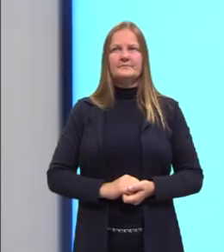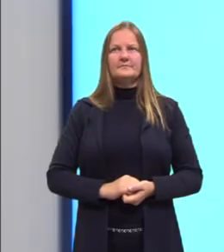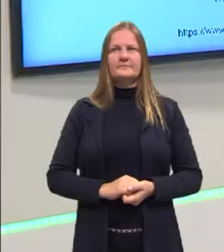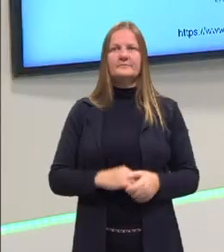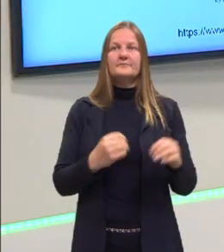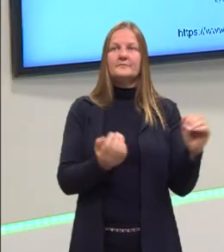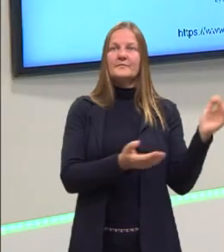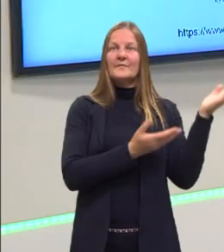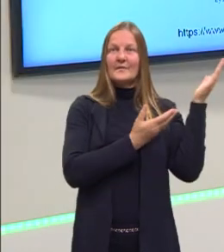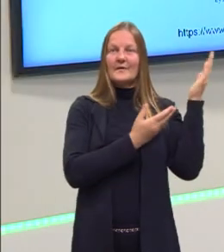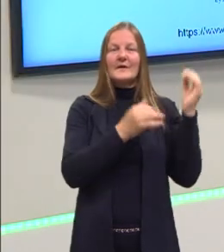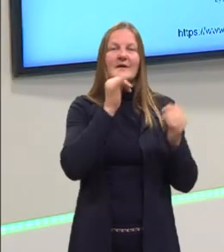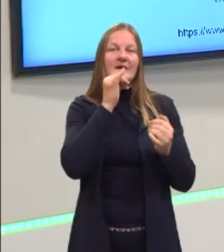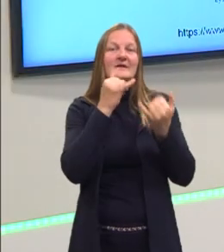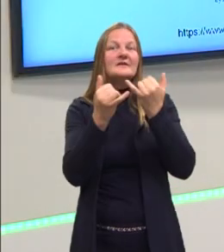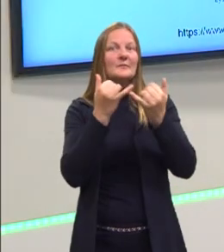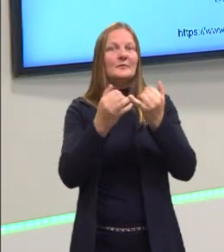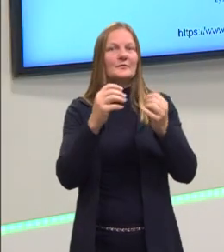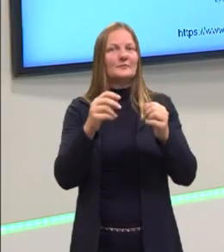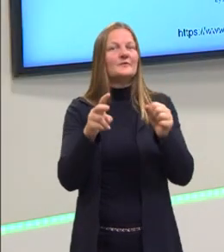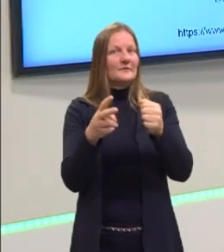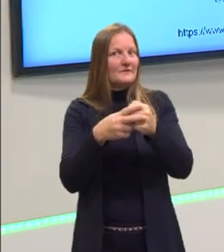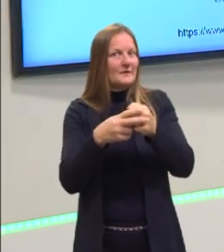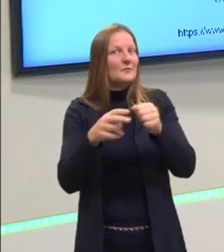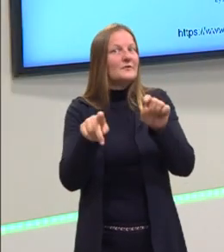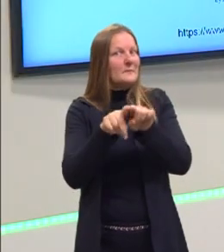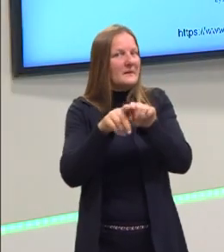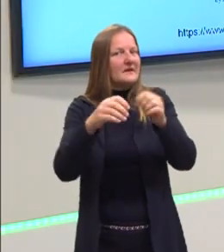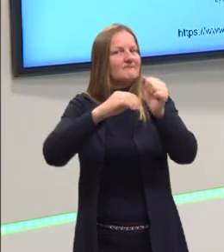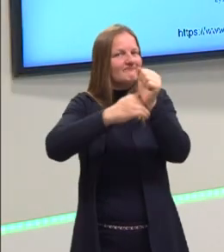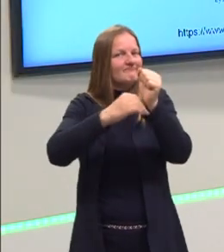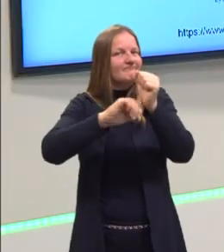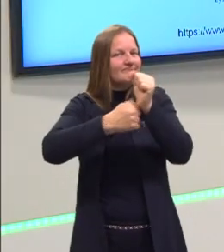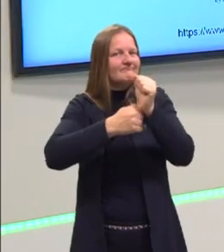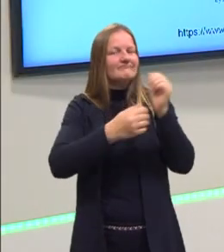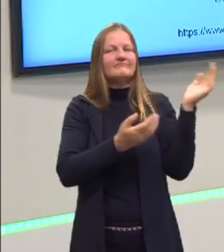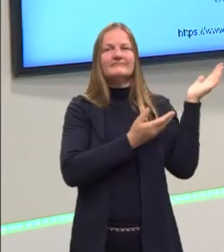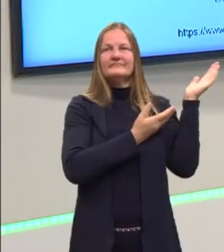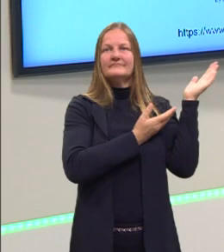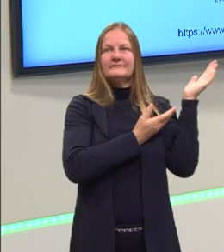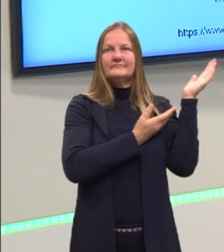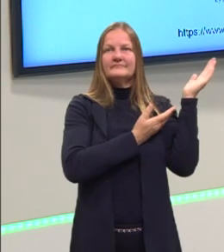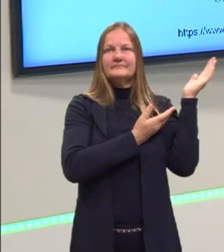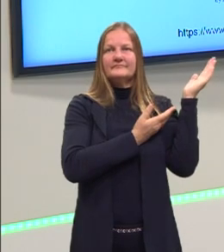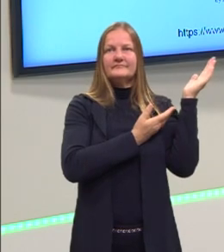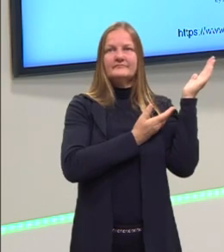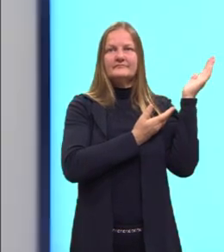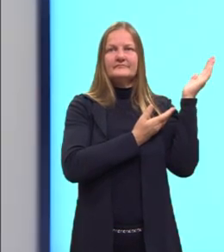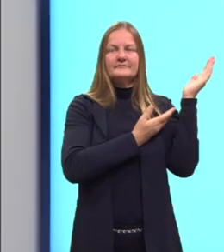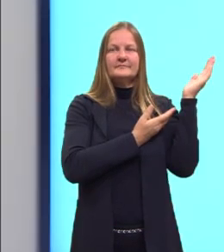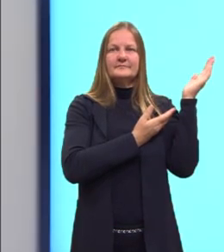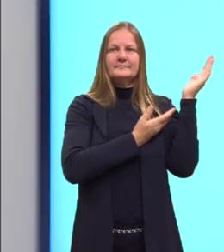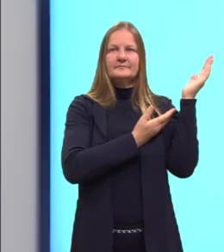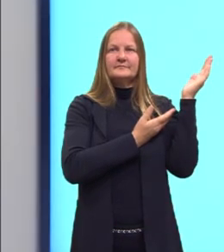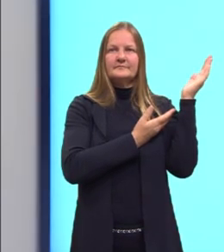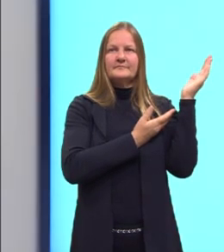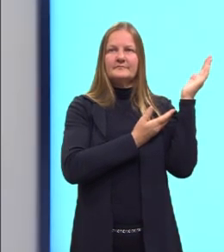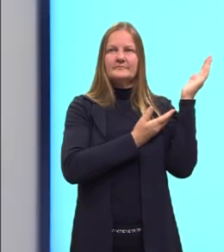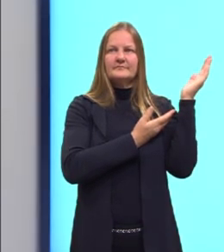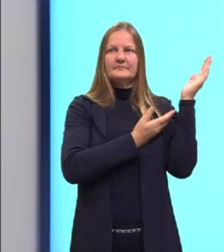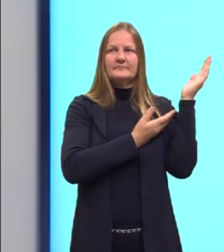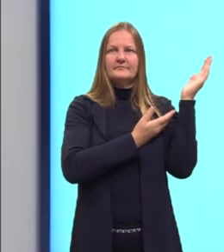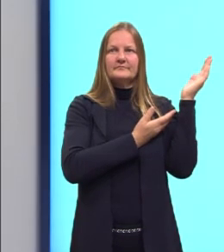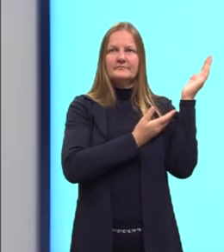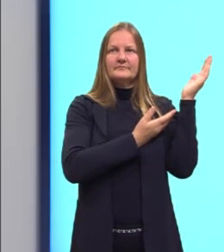Mais um. Mais um onde o verbo também está omitido. Olha aqui. Spain devastated by wildfires amid record